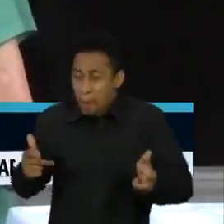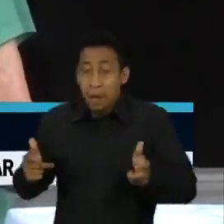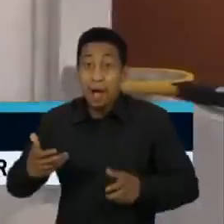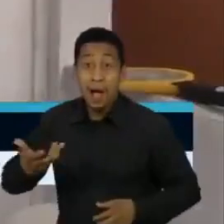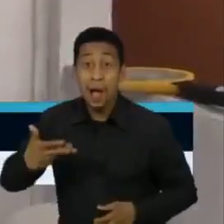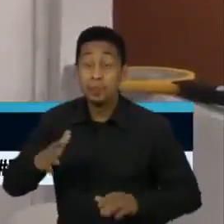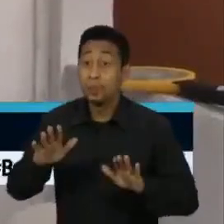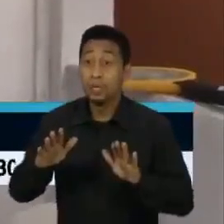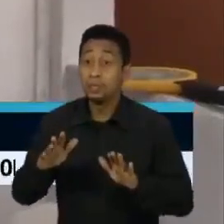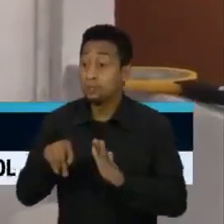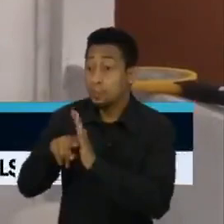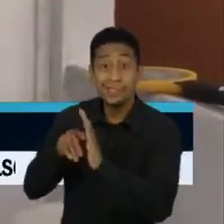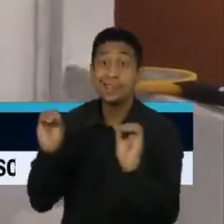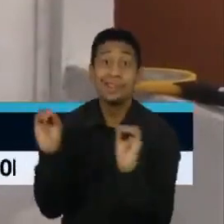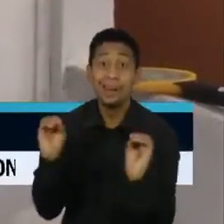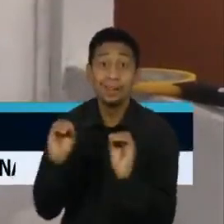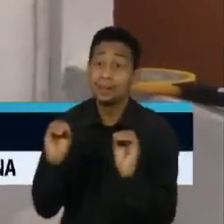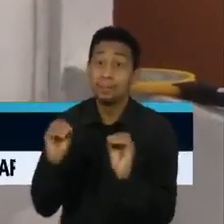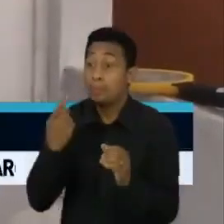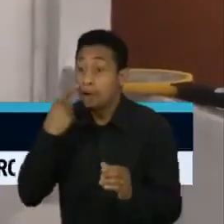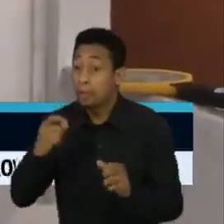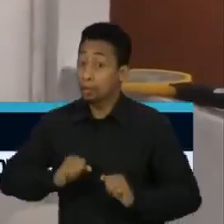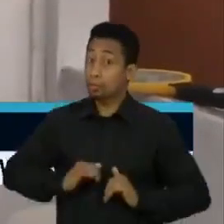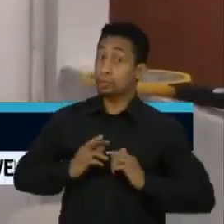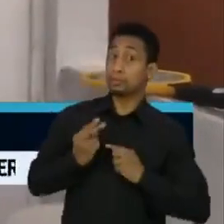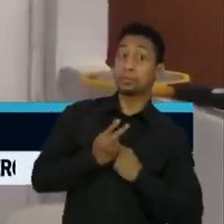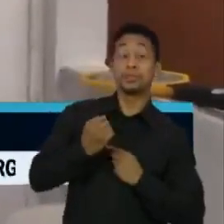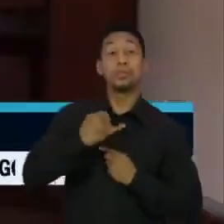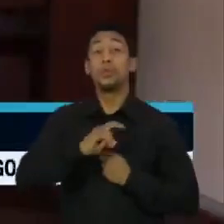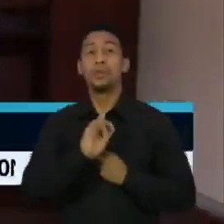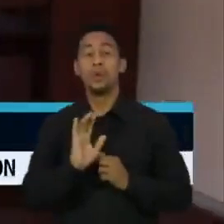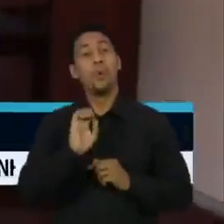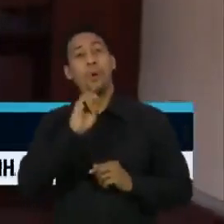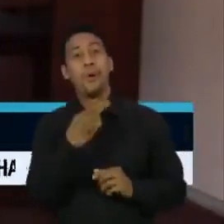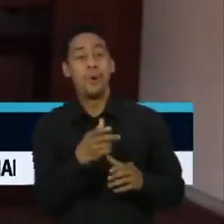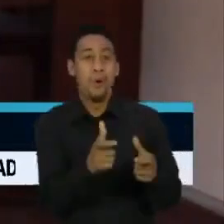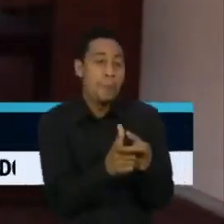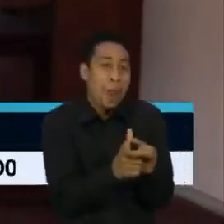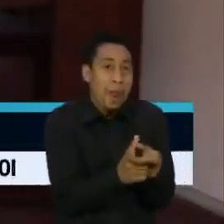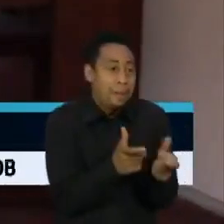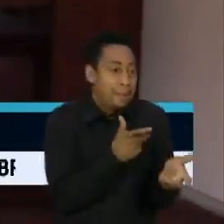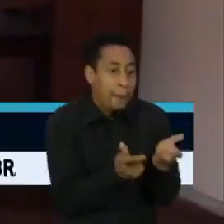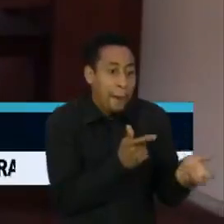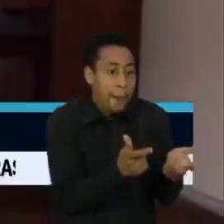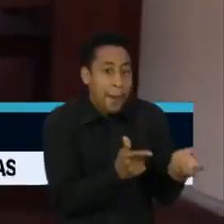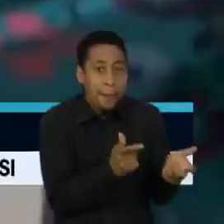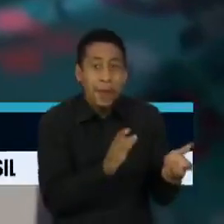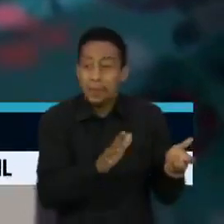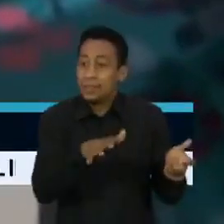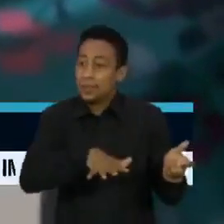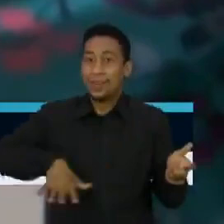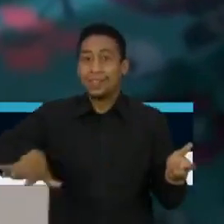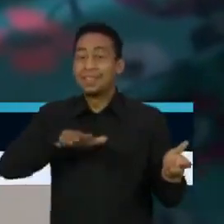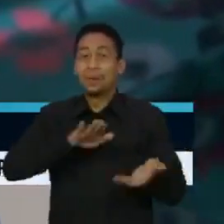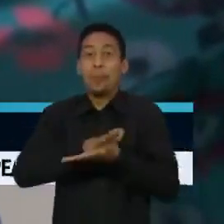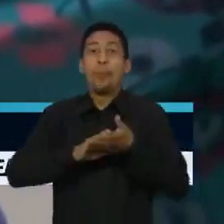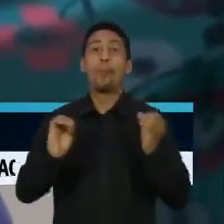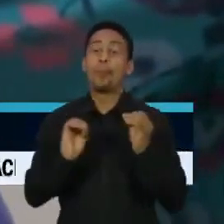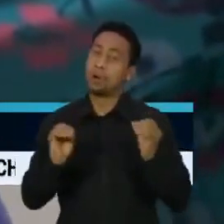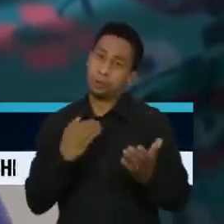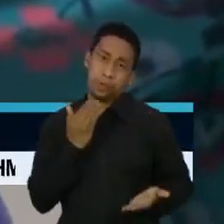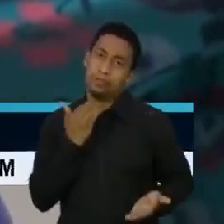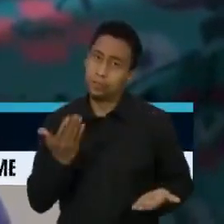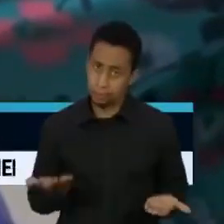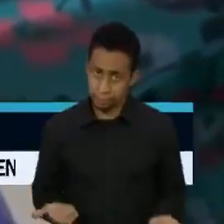pessoas. E não adianta também você imunizar um grupo pequeno de pessoas enquanto a maioria não está imunizada. Outro ponto em